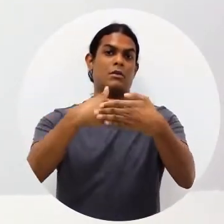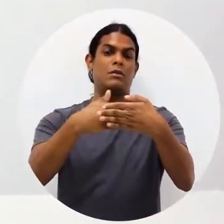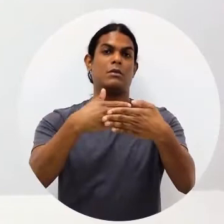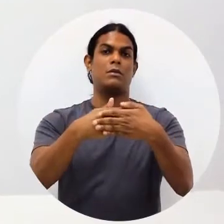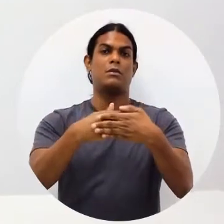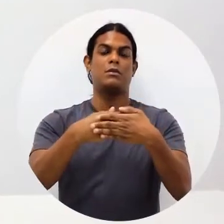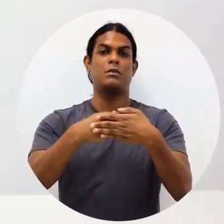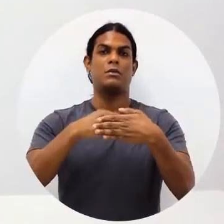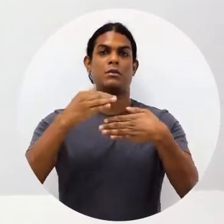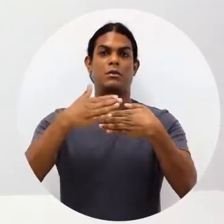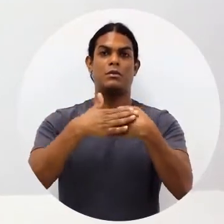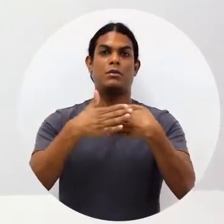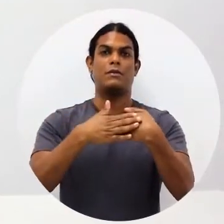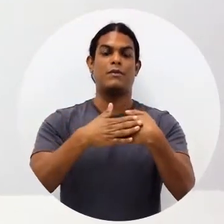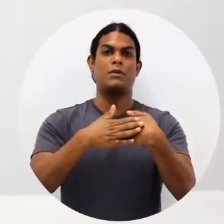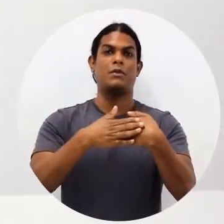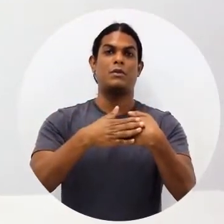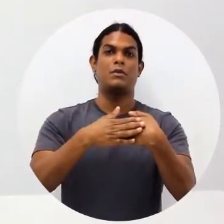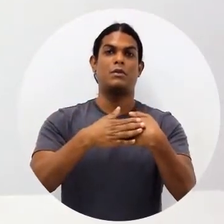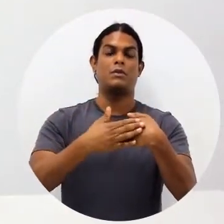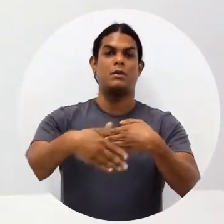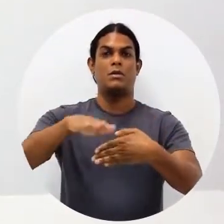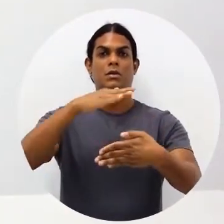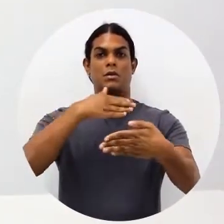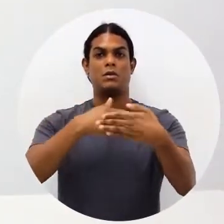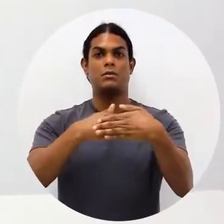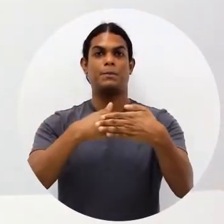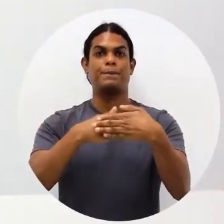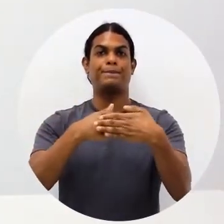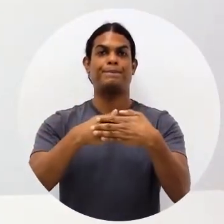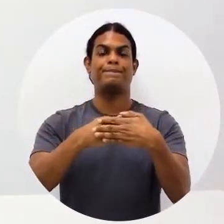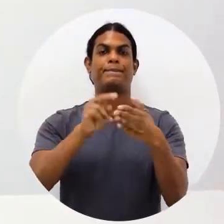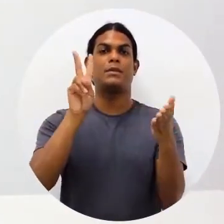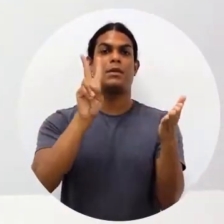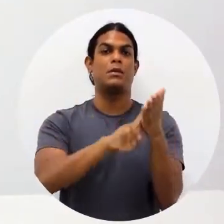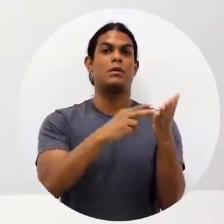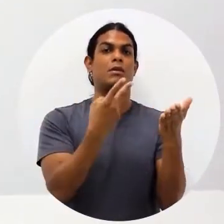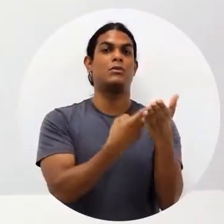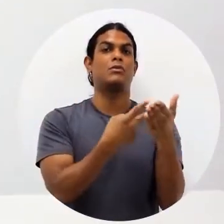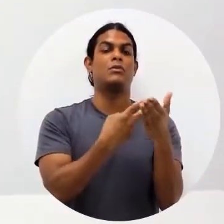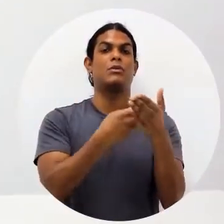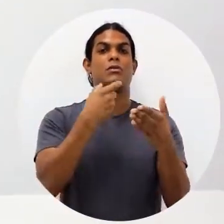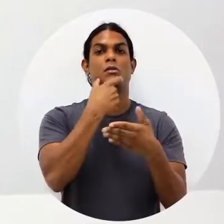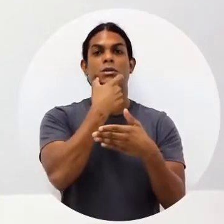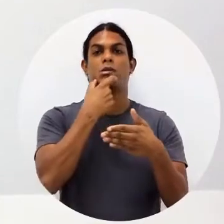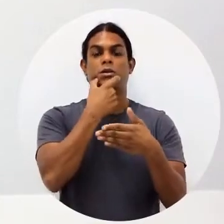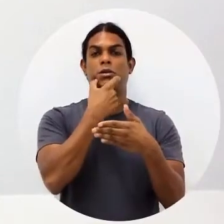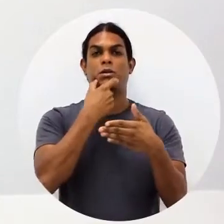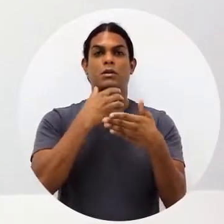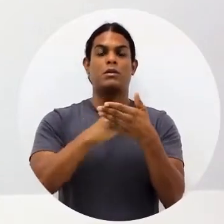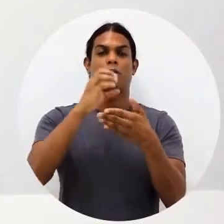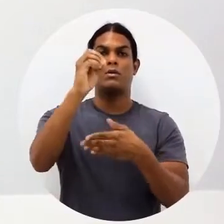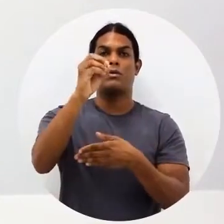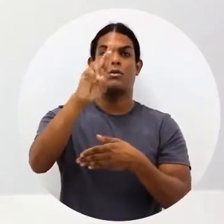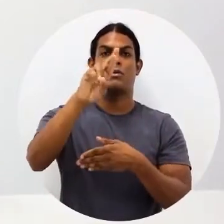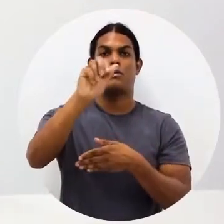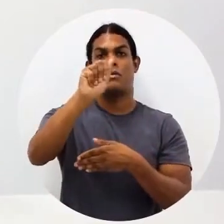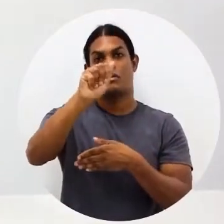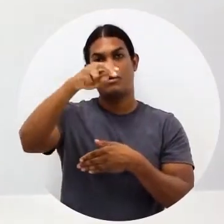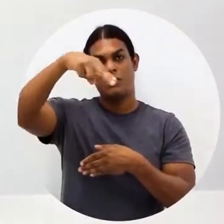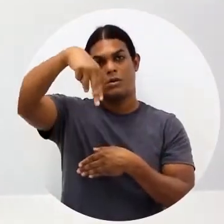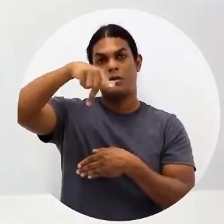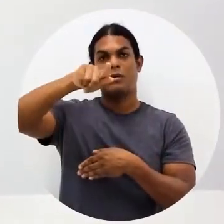a tradução, ou, na verdade, a palavra, na língua estrangeira. Então, a gente tem aqui orange. E aí,